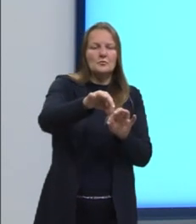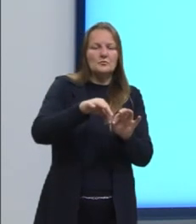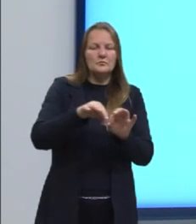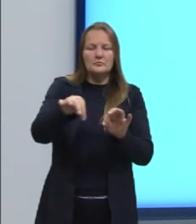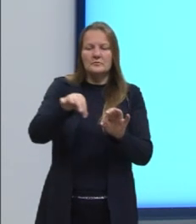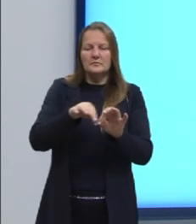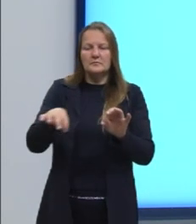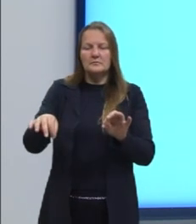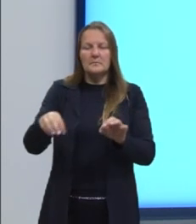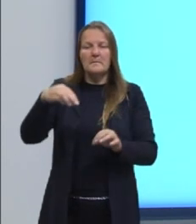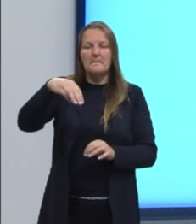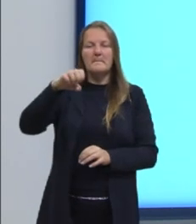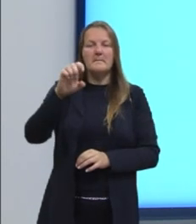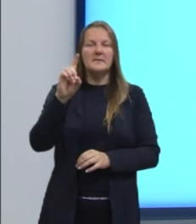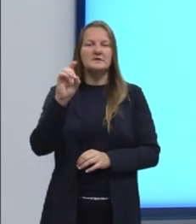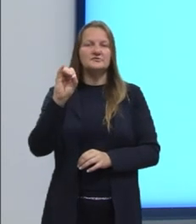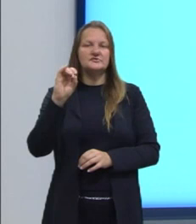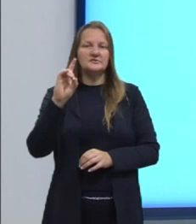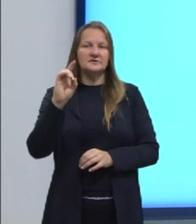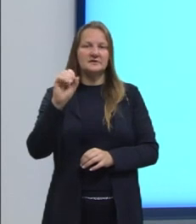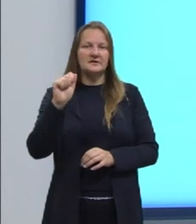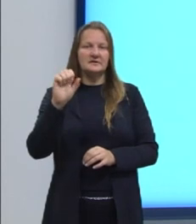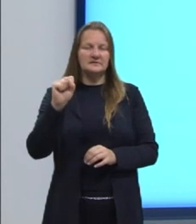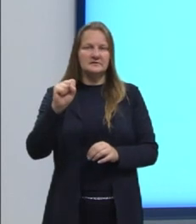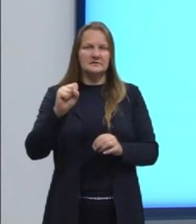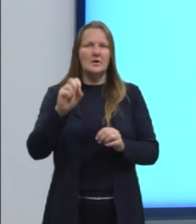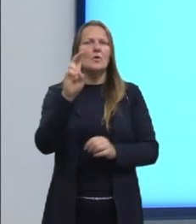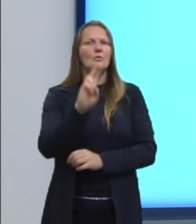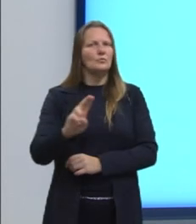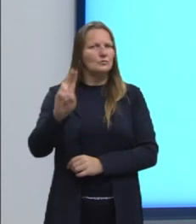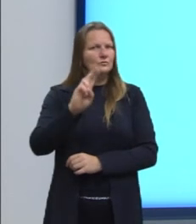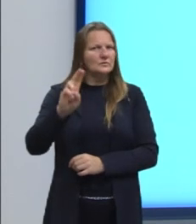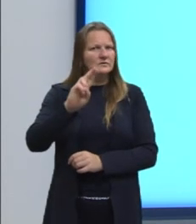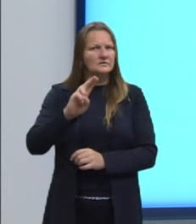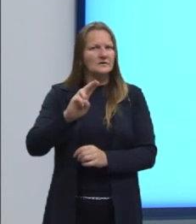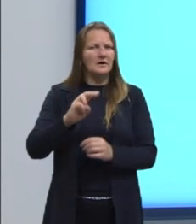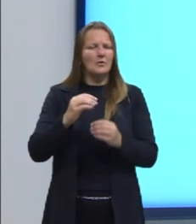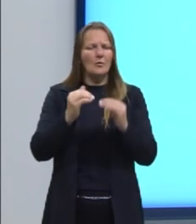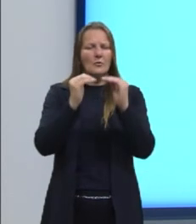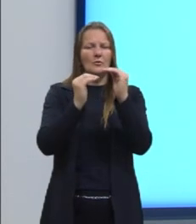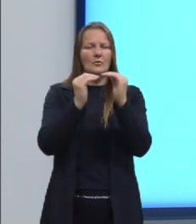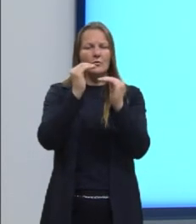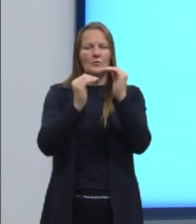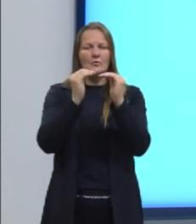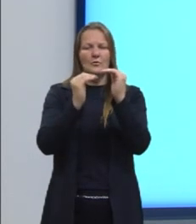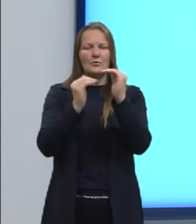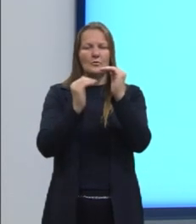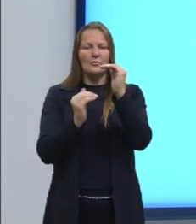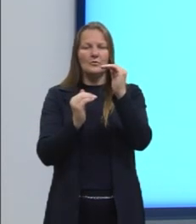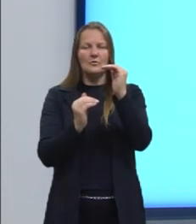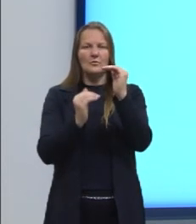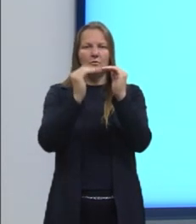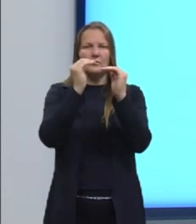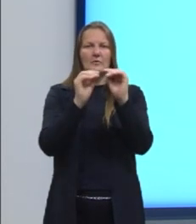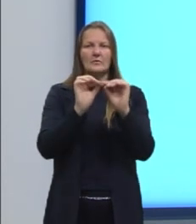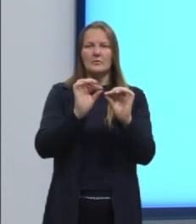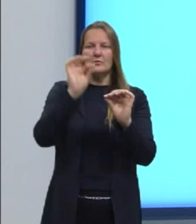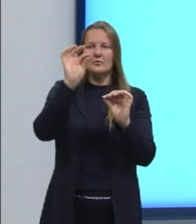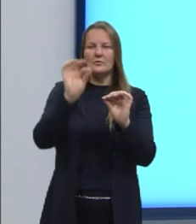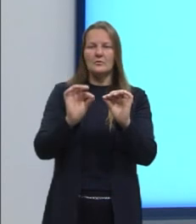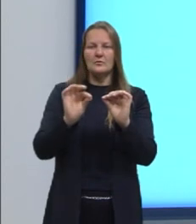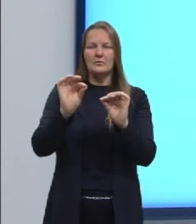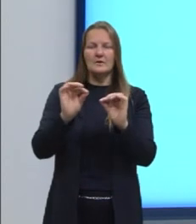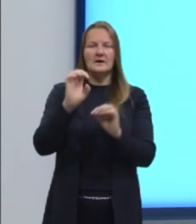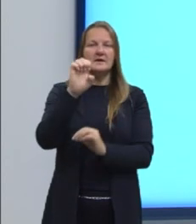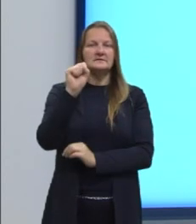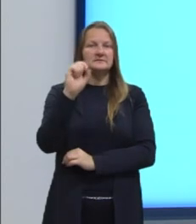unidades de medida. Utilizar a noção de escalas na leitura de representação de situação do